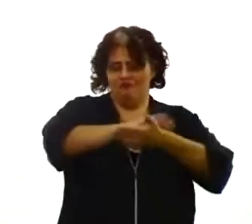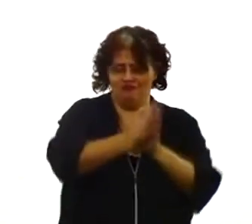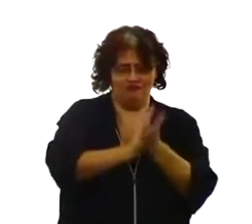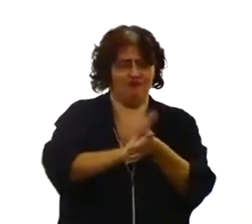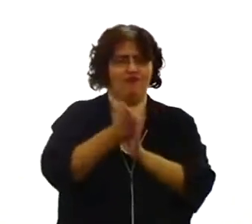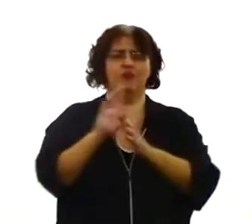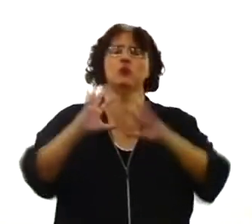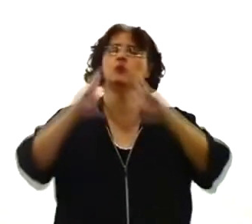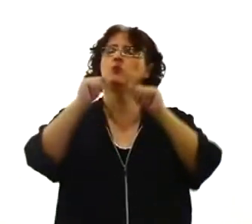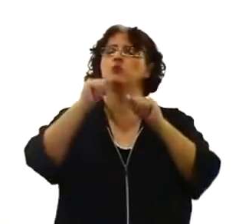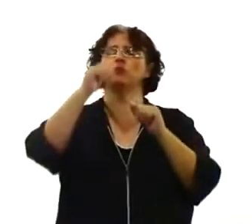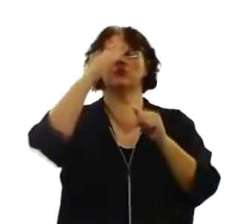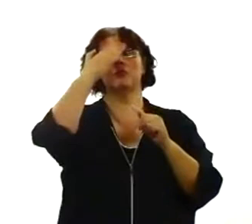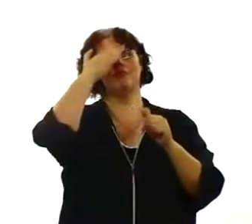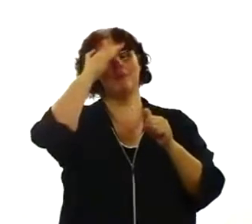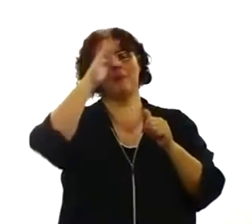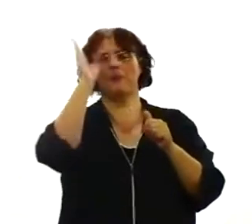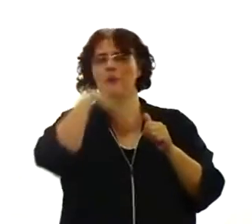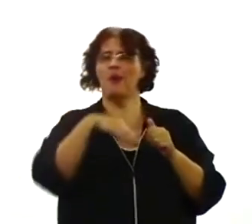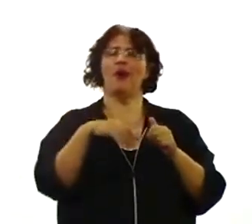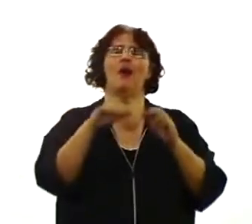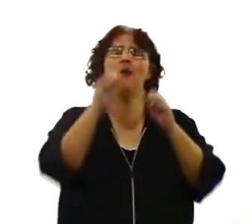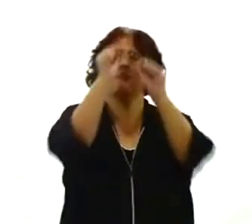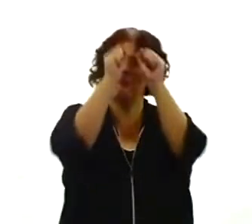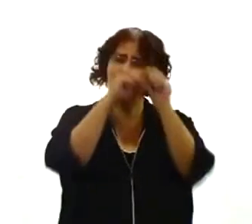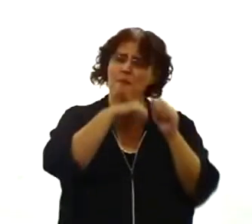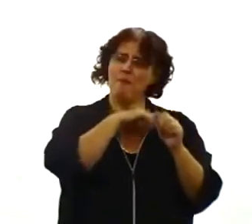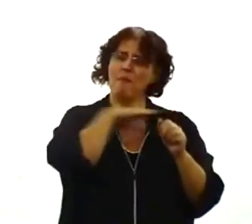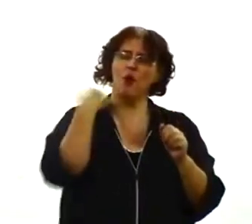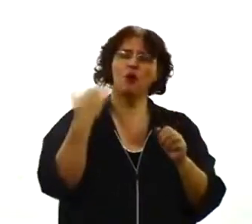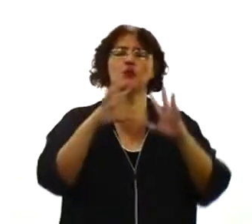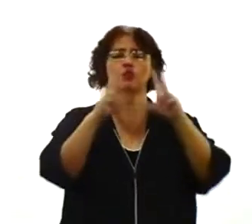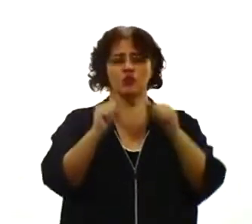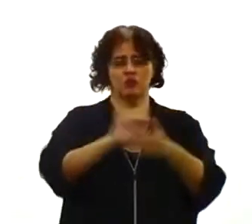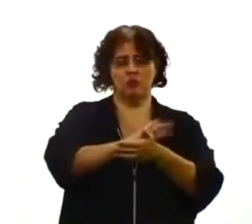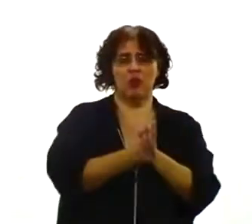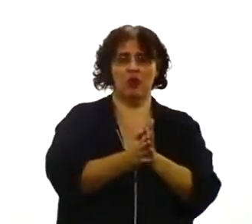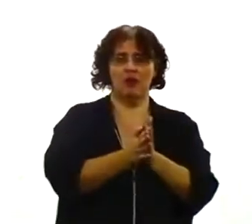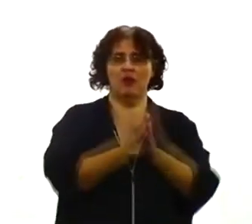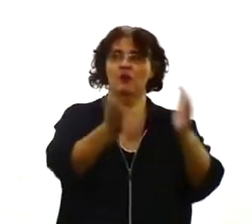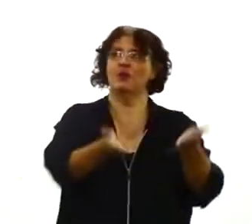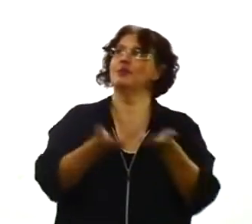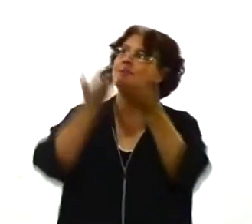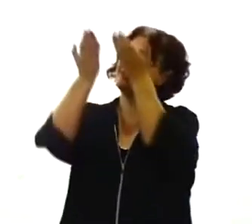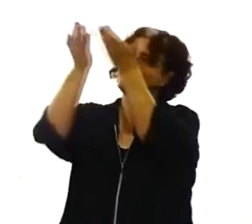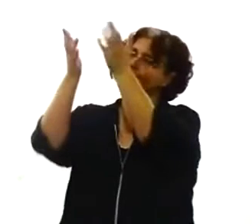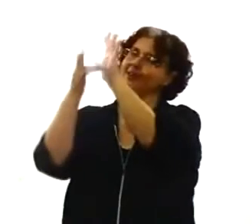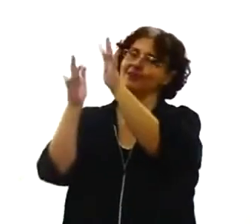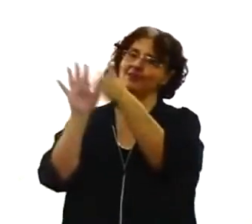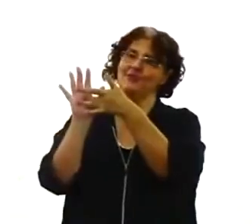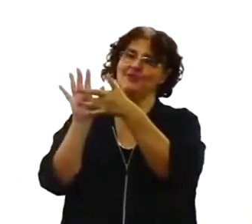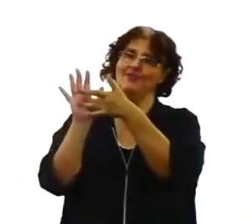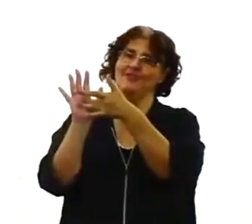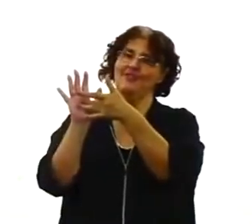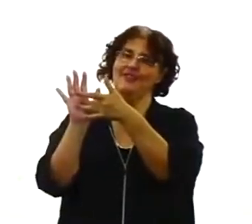o Senhor Jesus Cristo recebeu uma tarefa do Pai. Nós temos que entender que Jesus Cristo não é como nós. Ele é